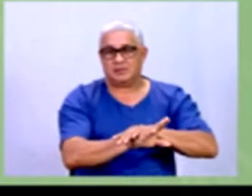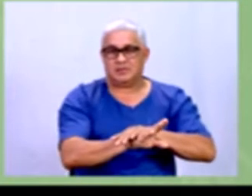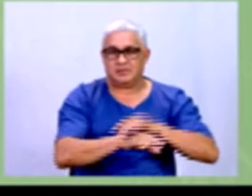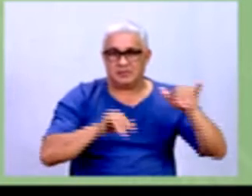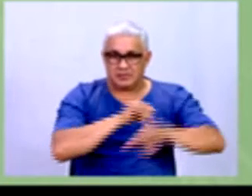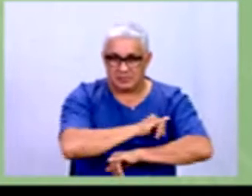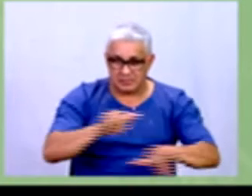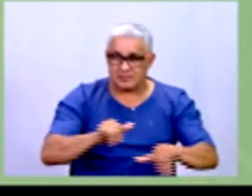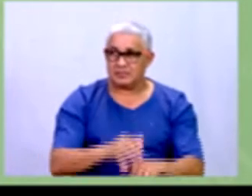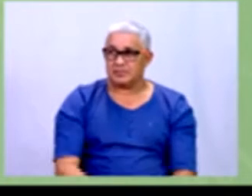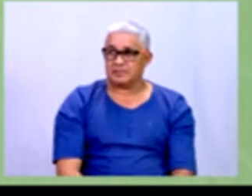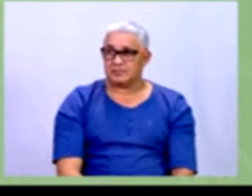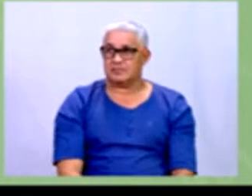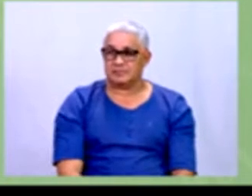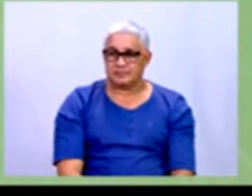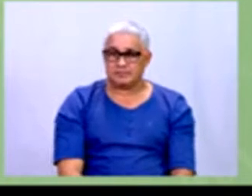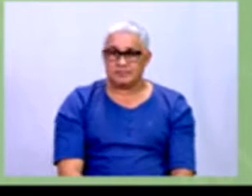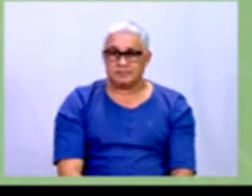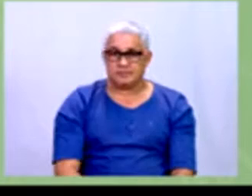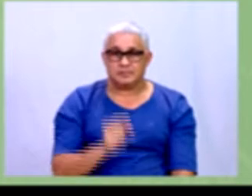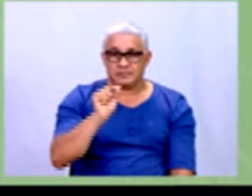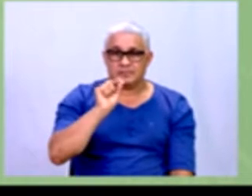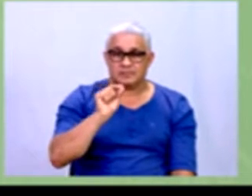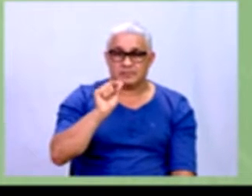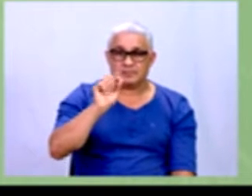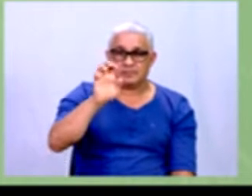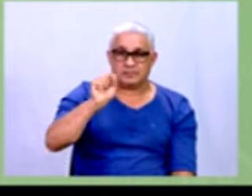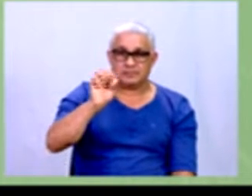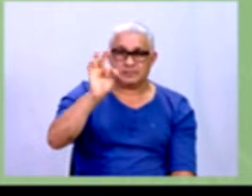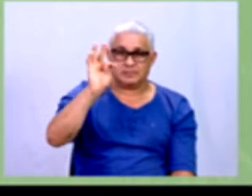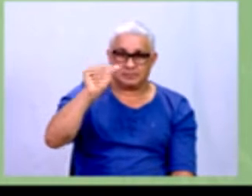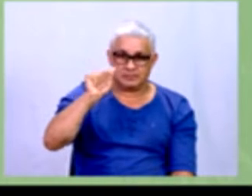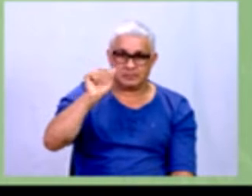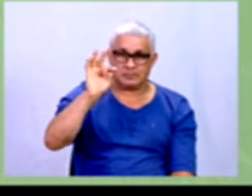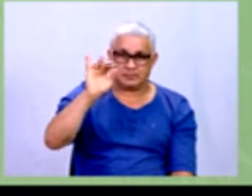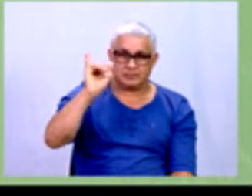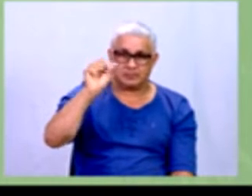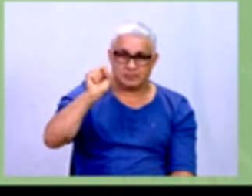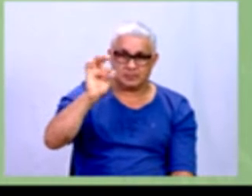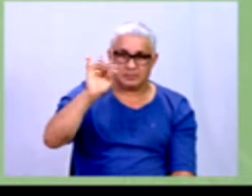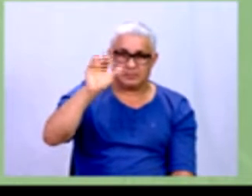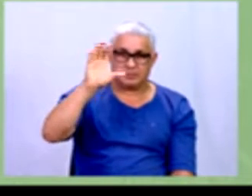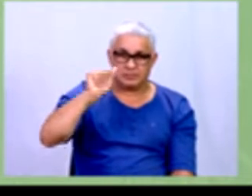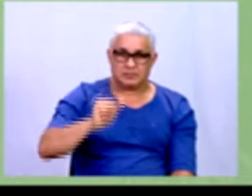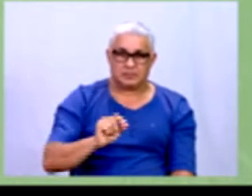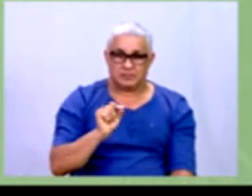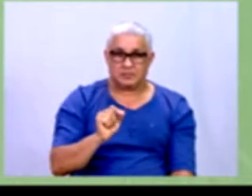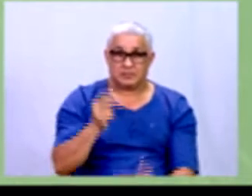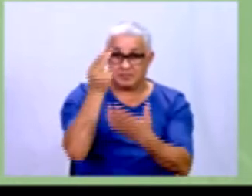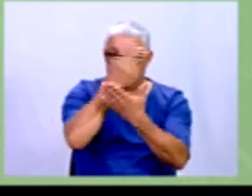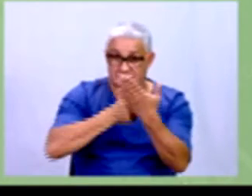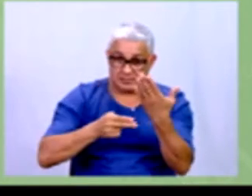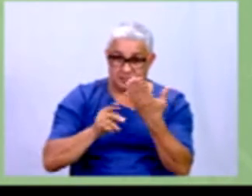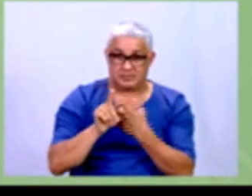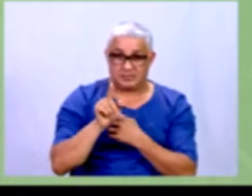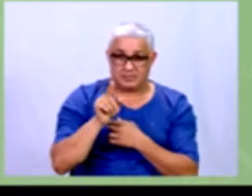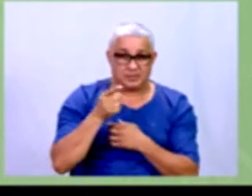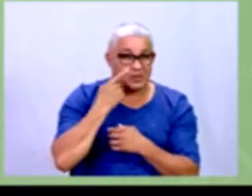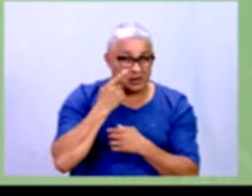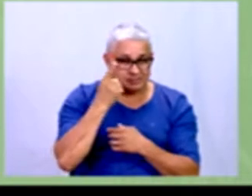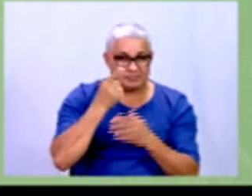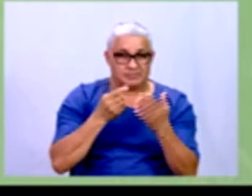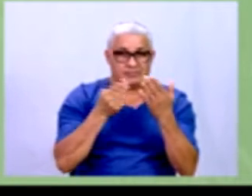Então, pessoal, o que é estatística? Essa imagem aqui, elas são exemplos de